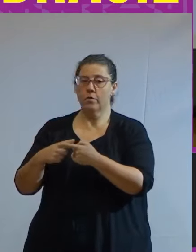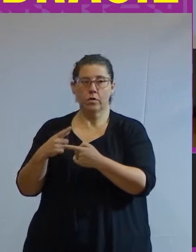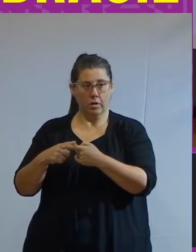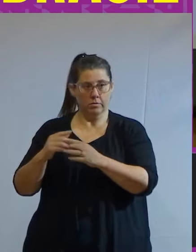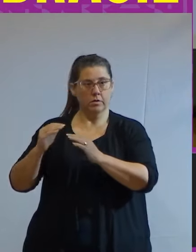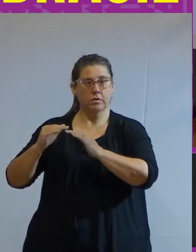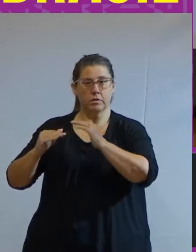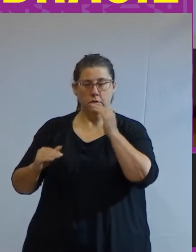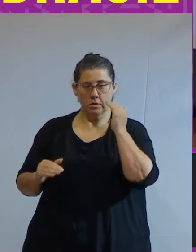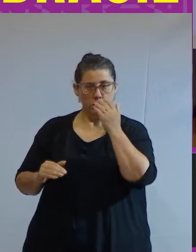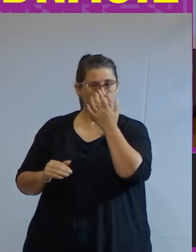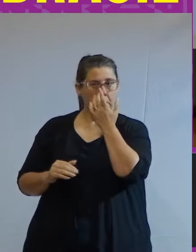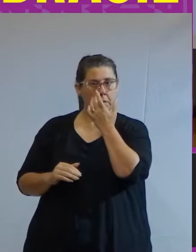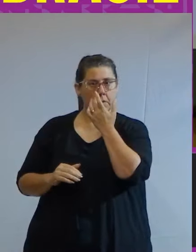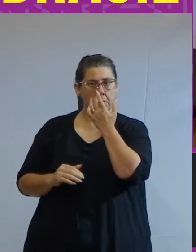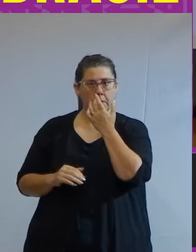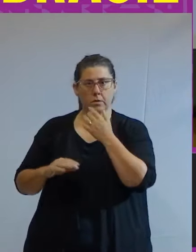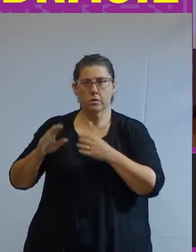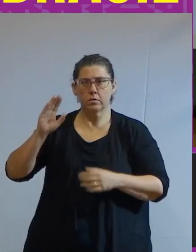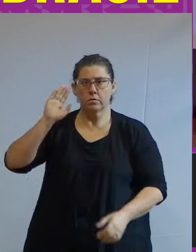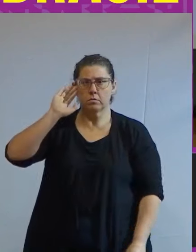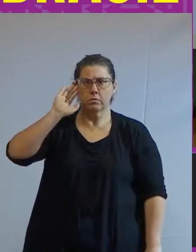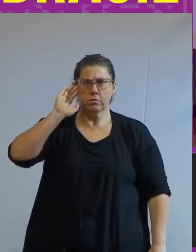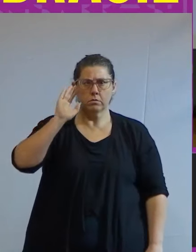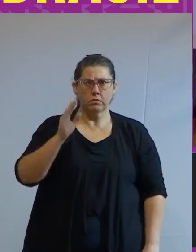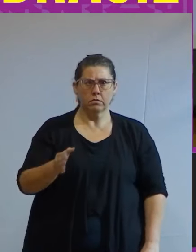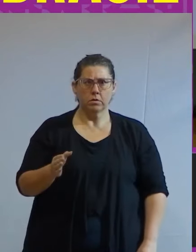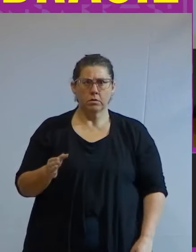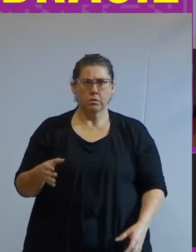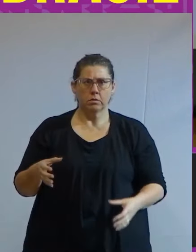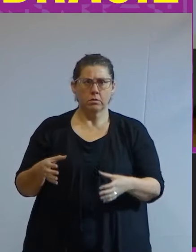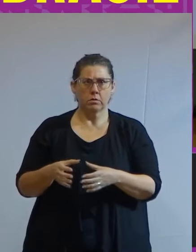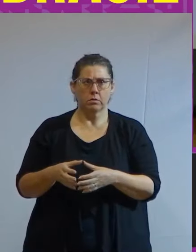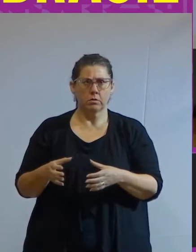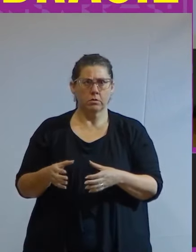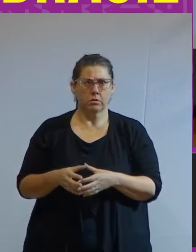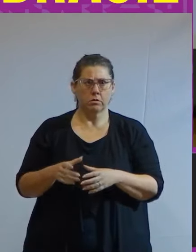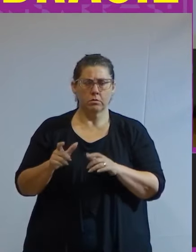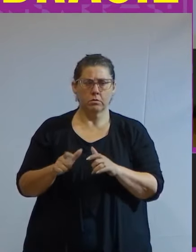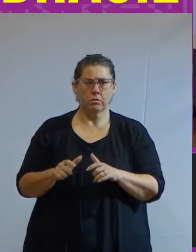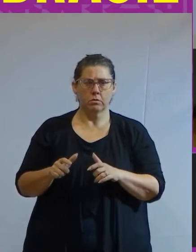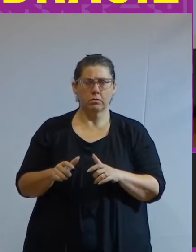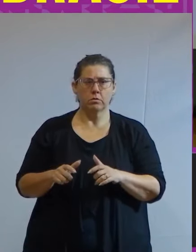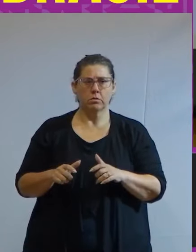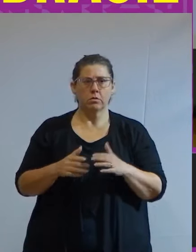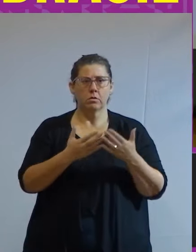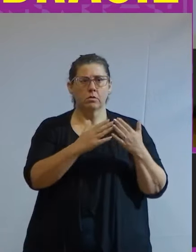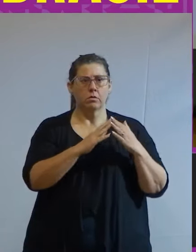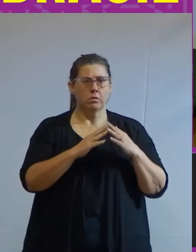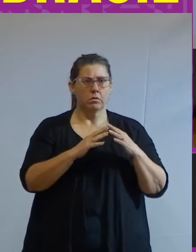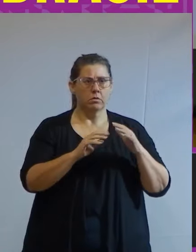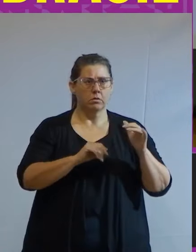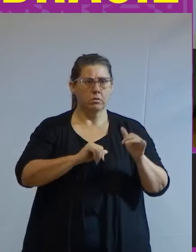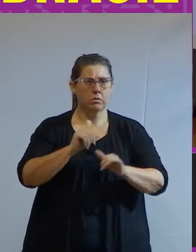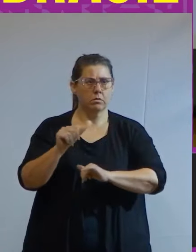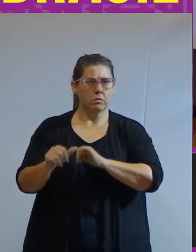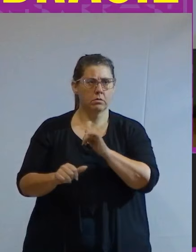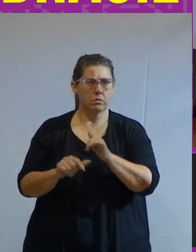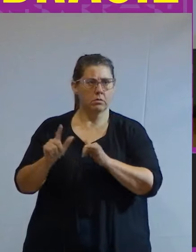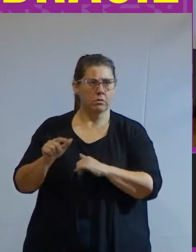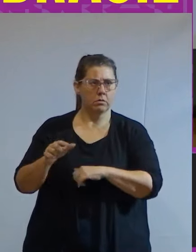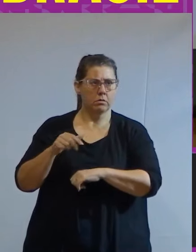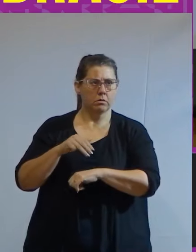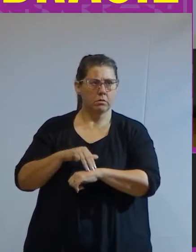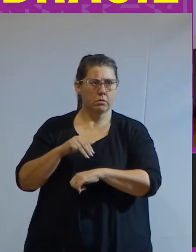desigualdade principalmente para um público onde eu saí da periferia de Nova Iguaçu no estado do Rio de Janeiro então foi um